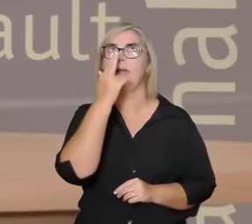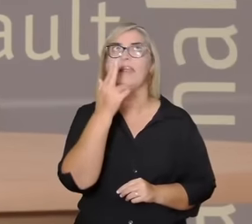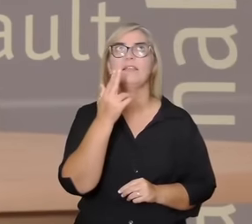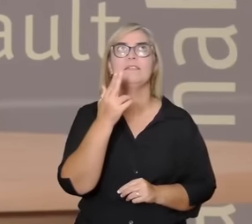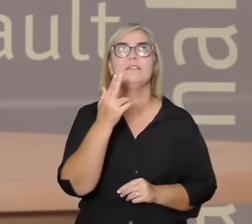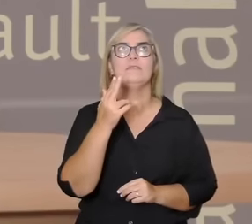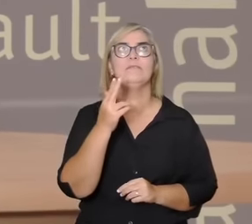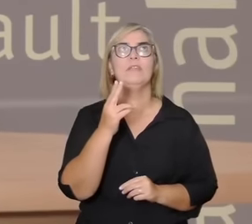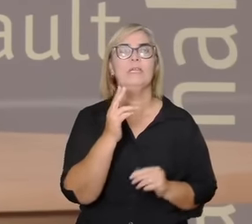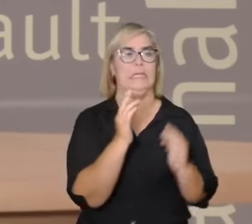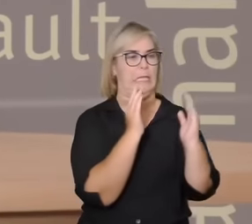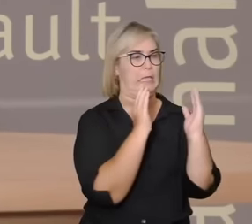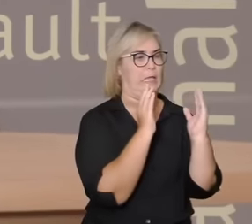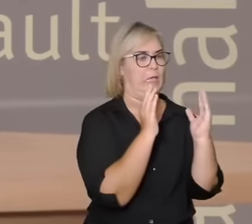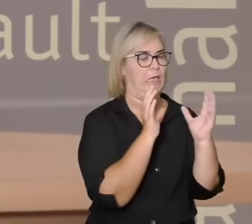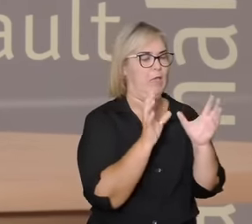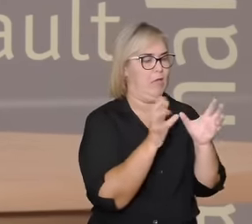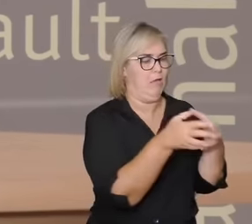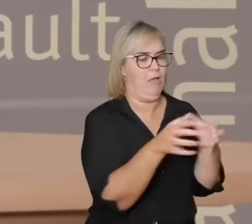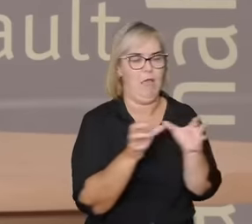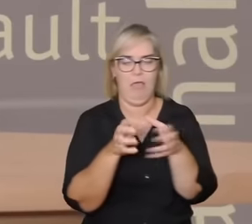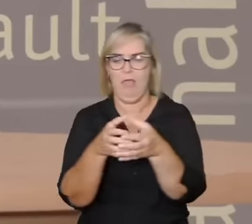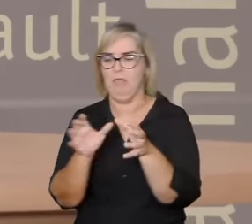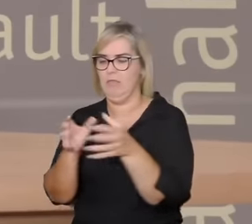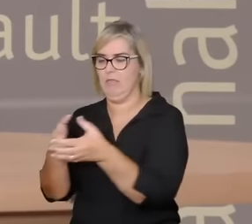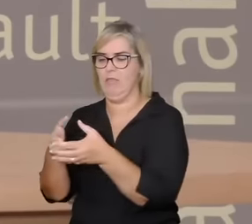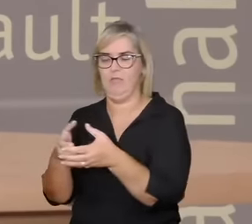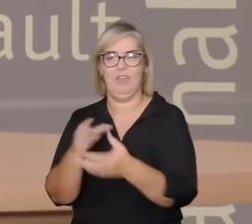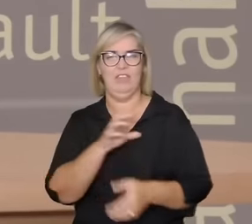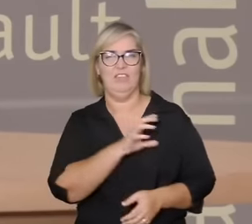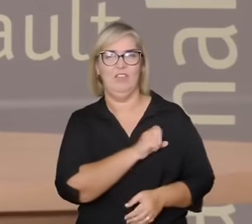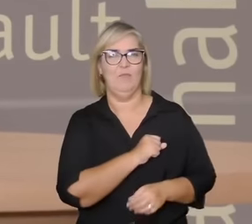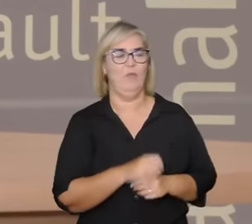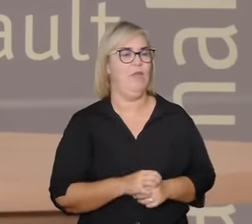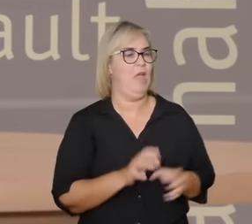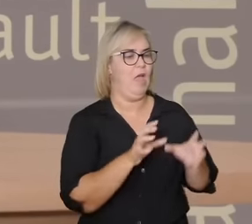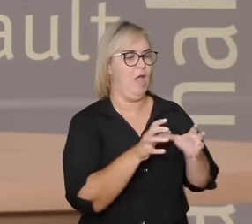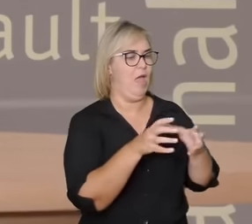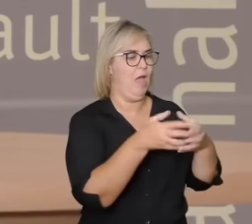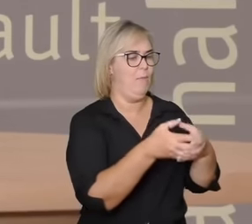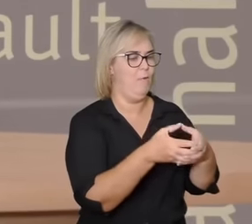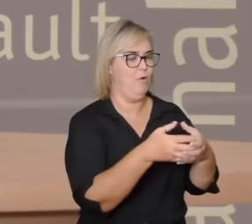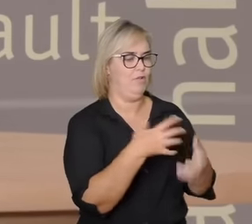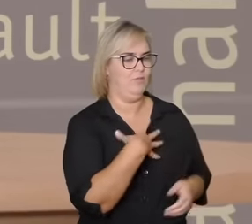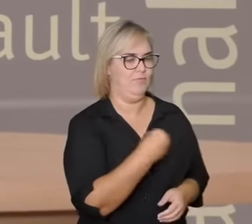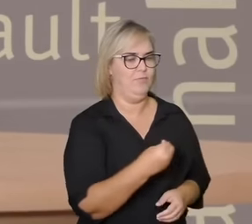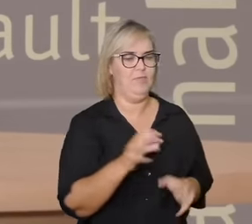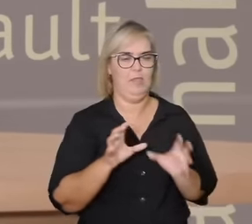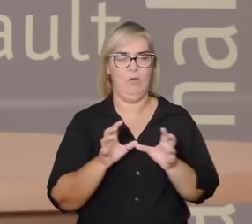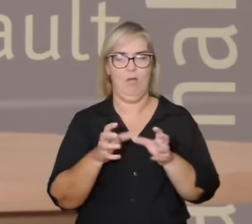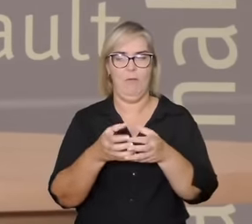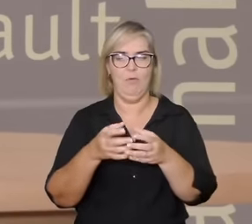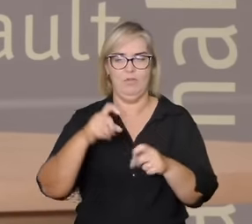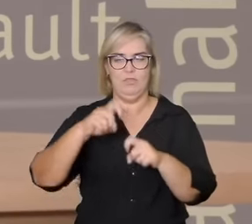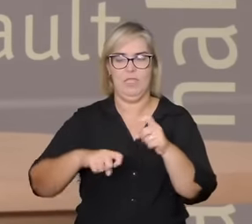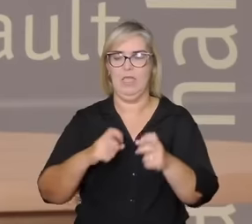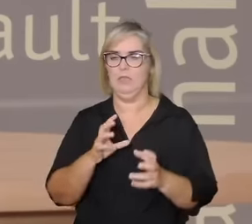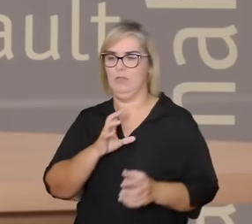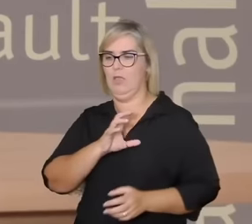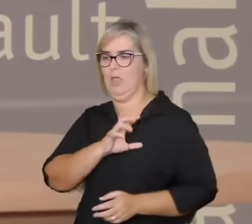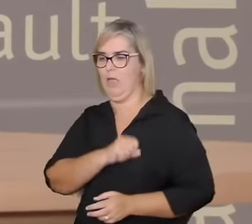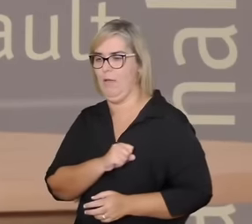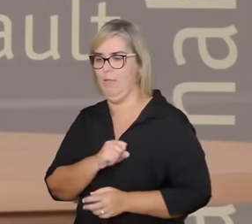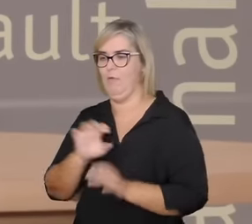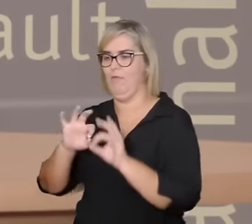gente fala em categorias de amor amor ágape amor erótico amor filial isso é uma maneira de pensar o amor então muda